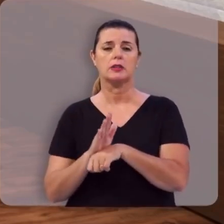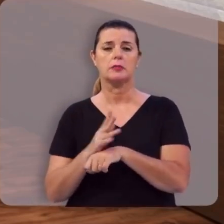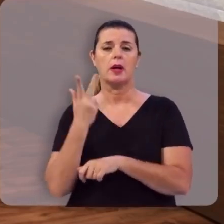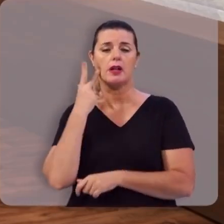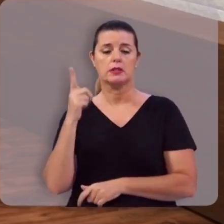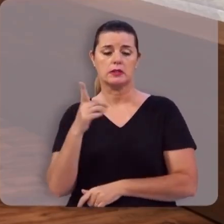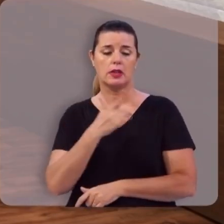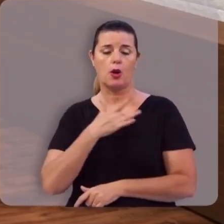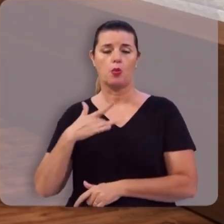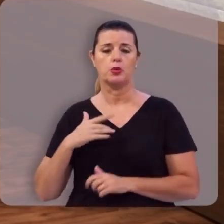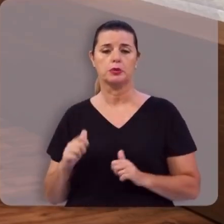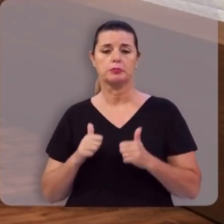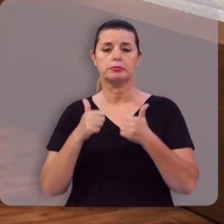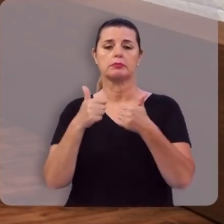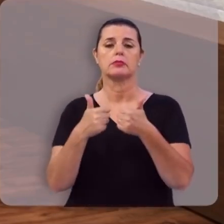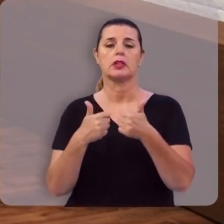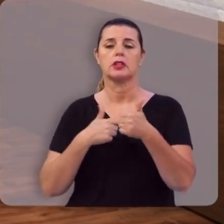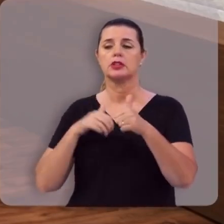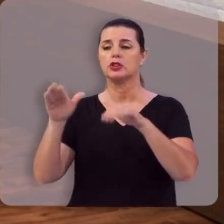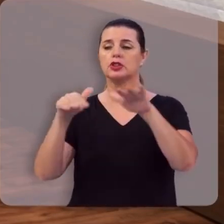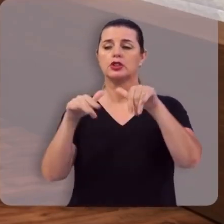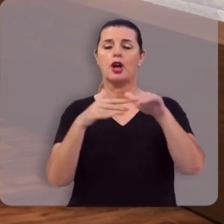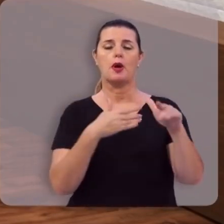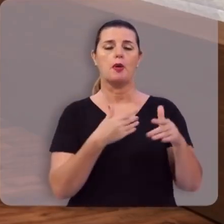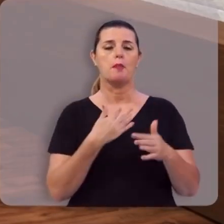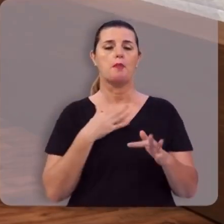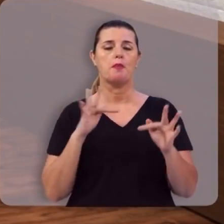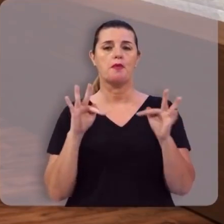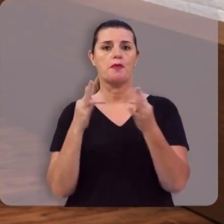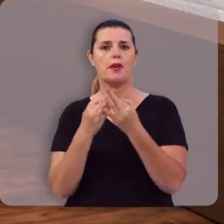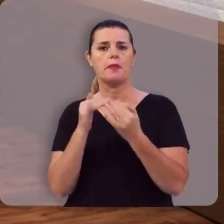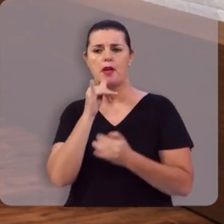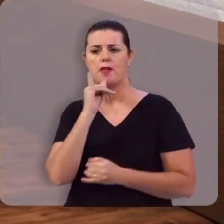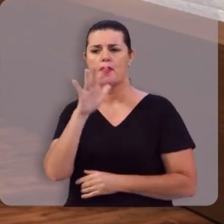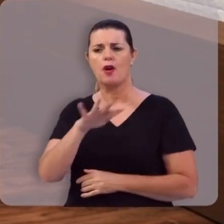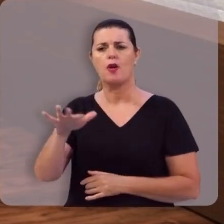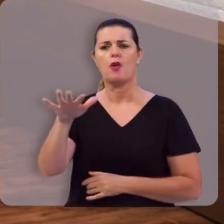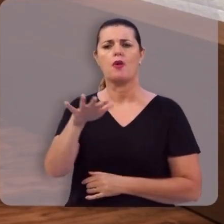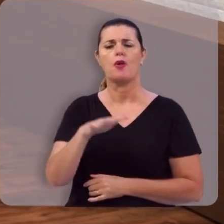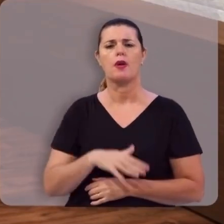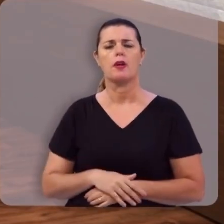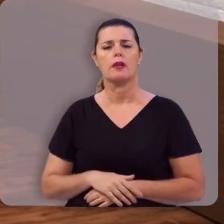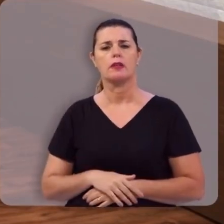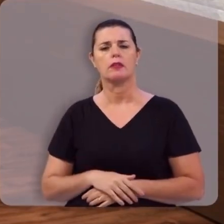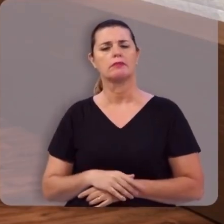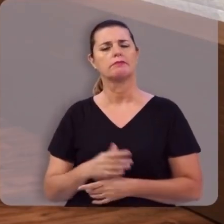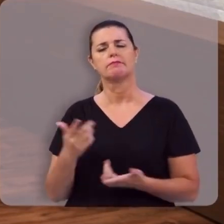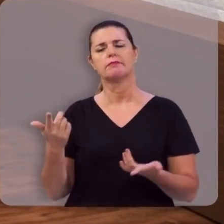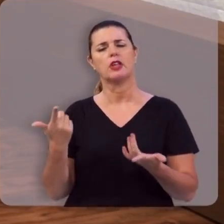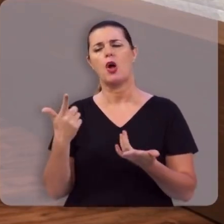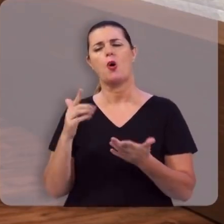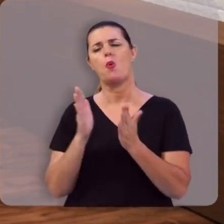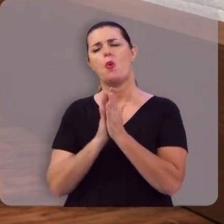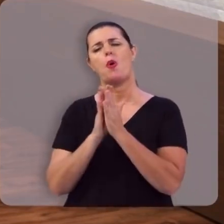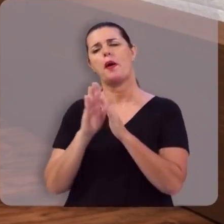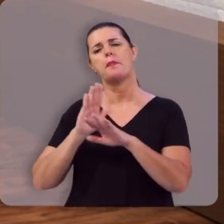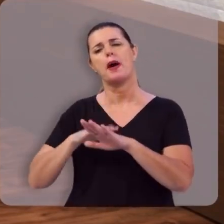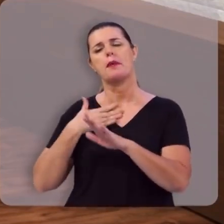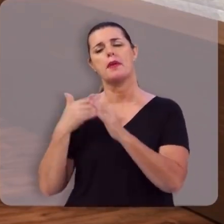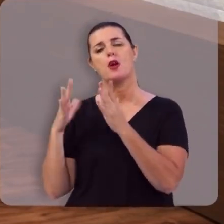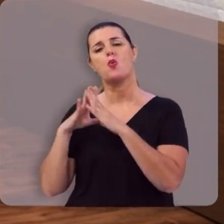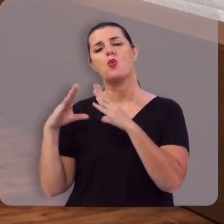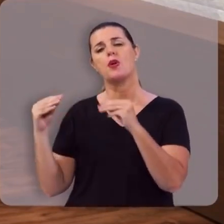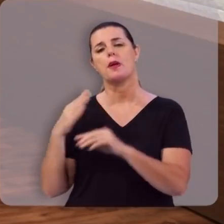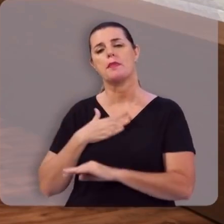recuperar a sua saúde, ele reuniu a sua família e disse para a sua comunidade, a sua igreja, não orem mais pela minha cura,